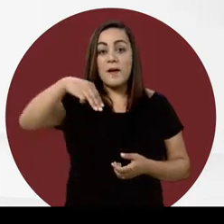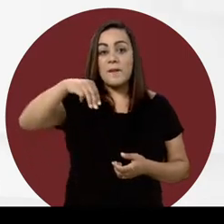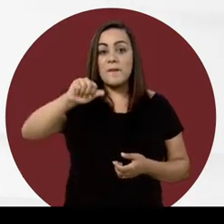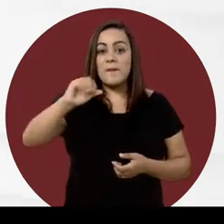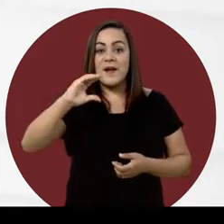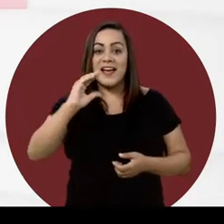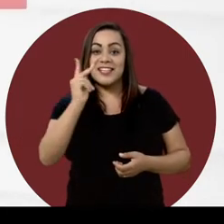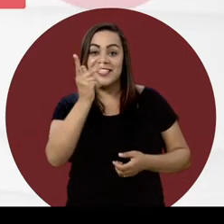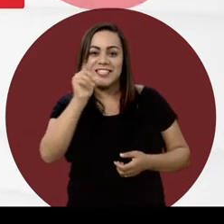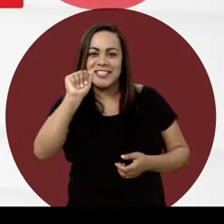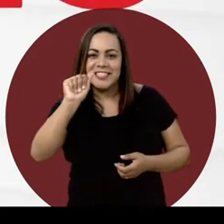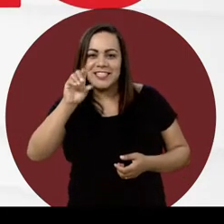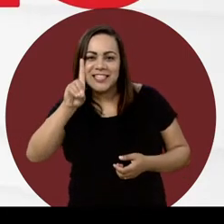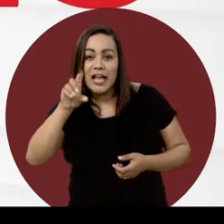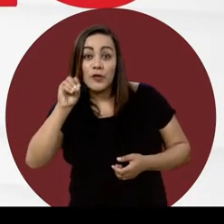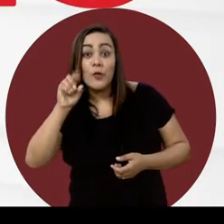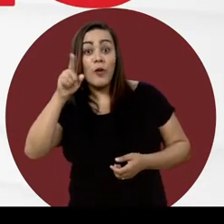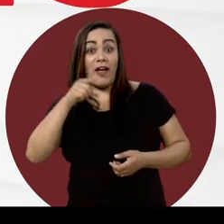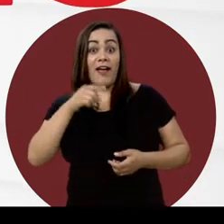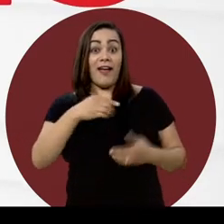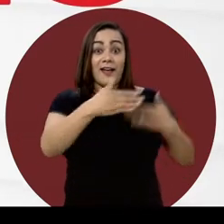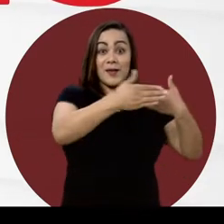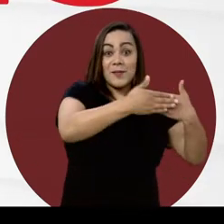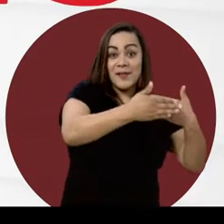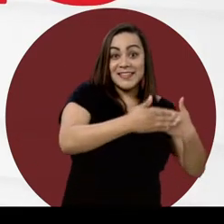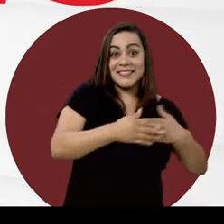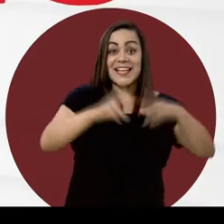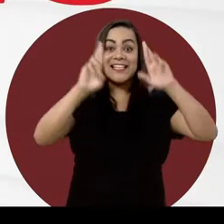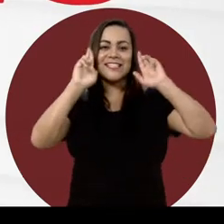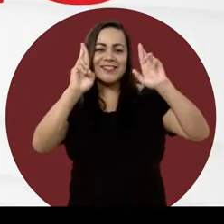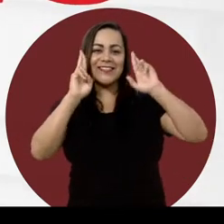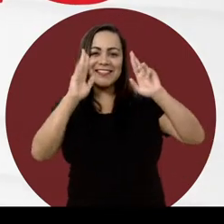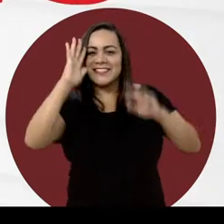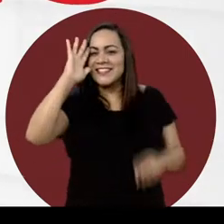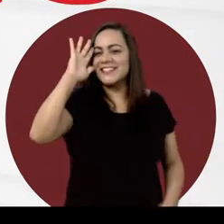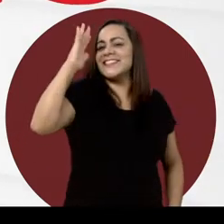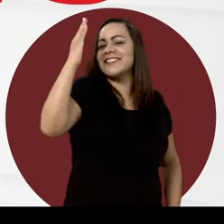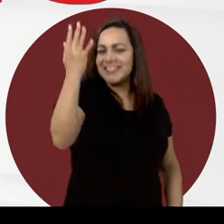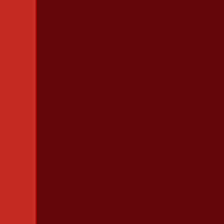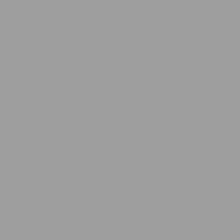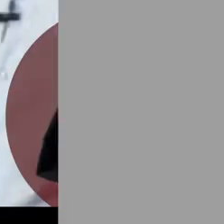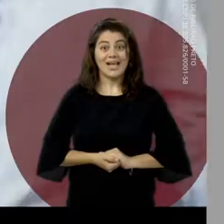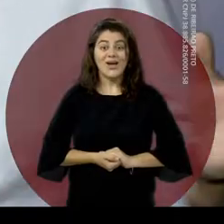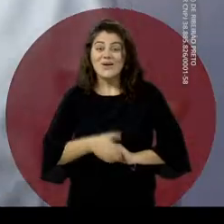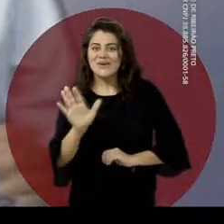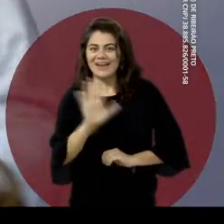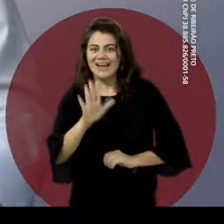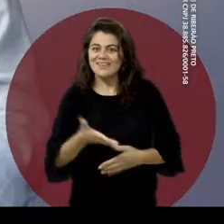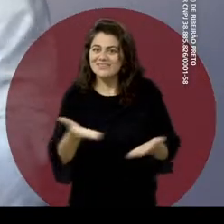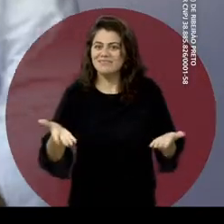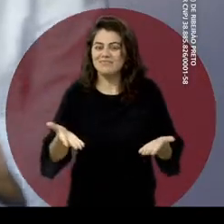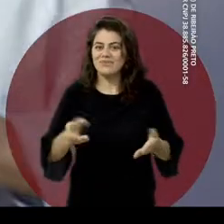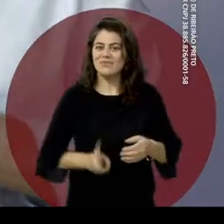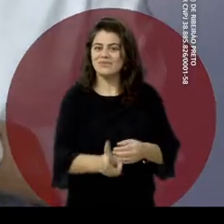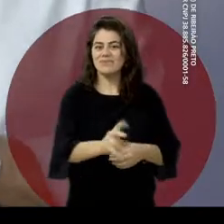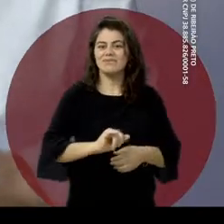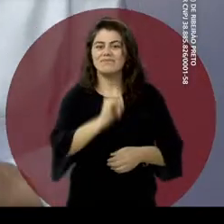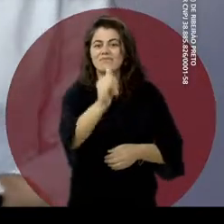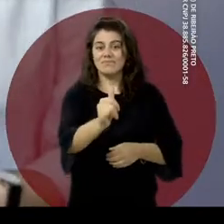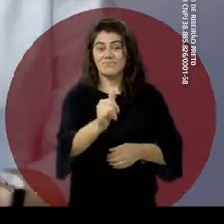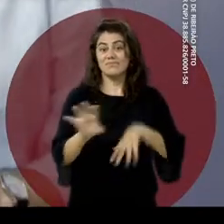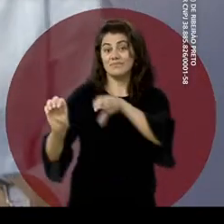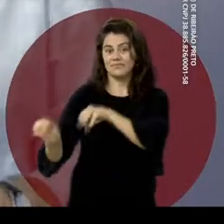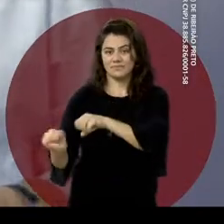Machado é pra Ribeirão, a esperança, a solução. Olá, minha gente, quero continuar